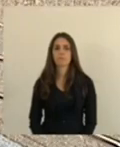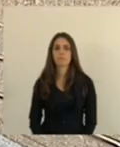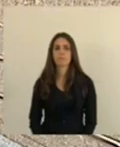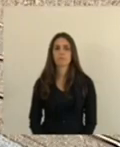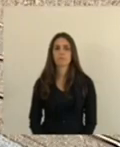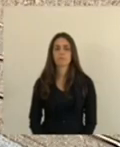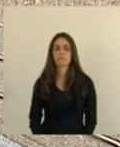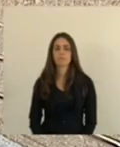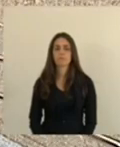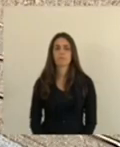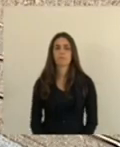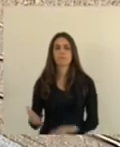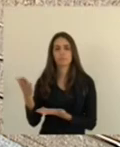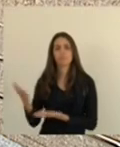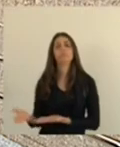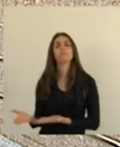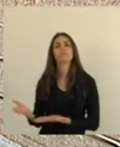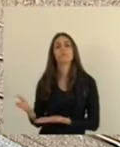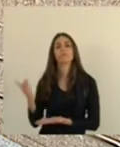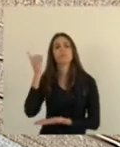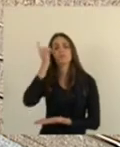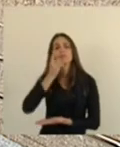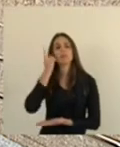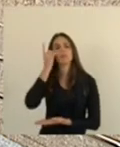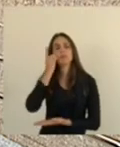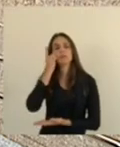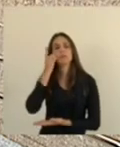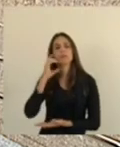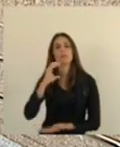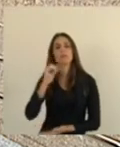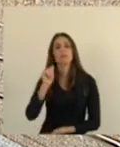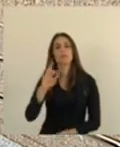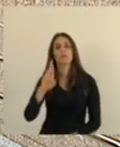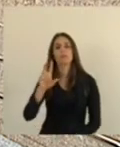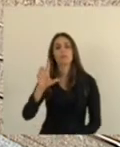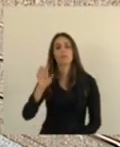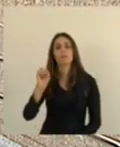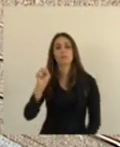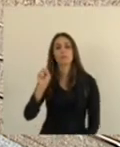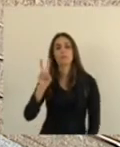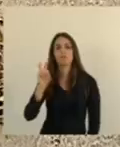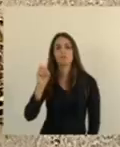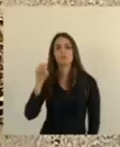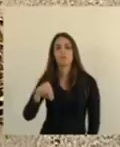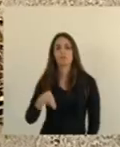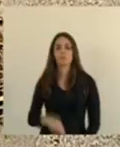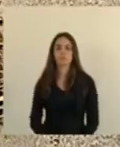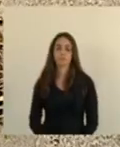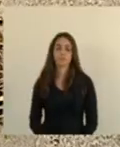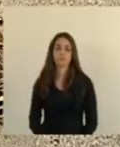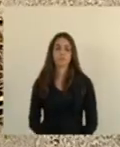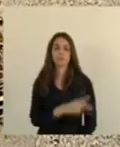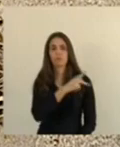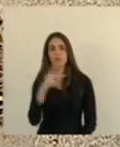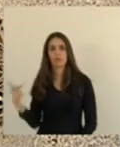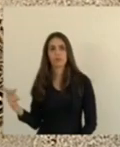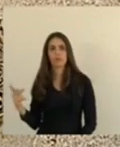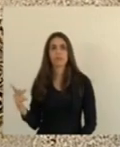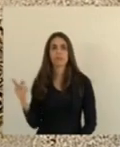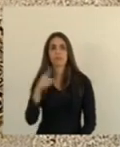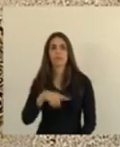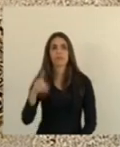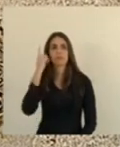Com a palavra o ilustre deputado Carlos Zvon. Senhor presidente, senhoras e senhores deputados,